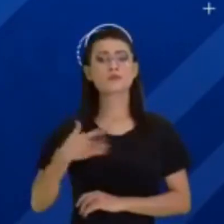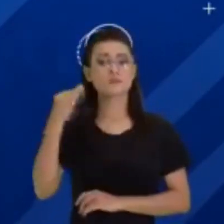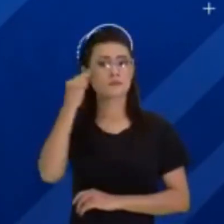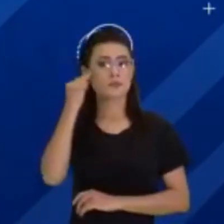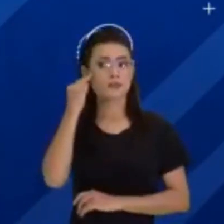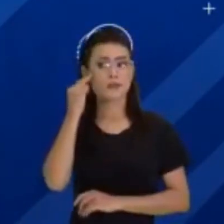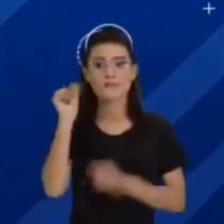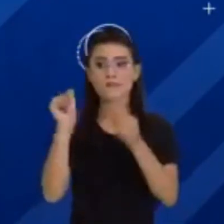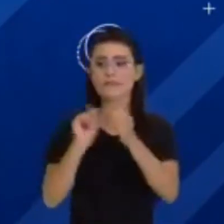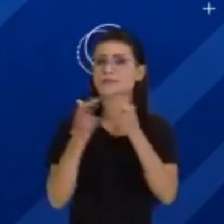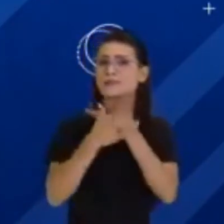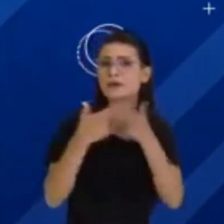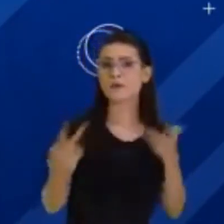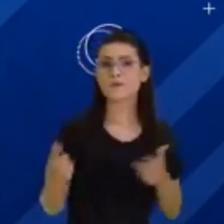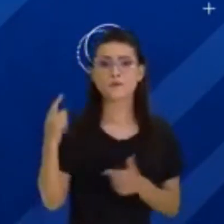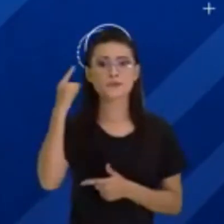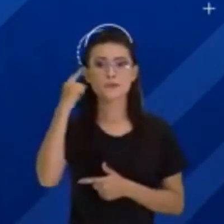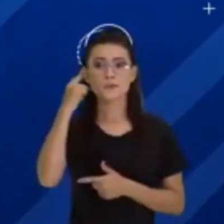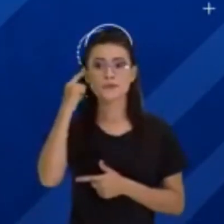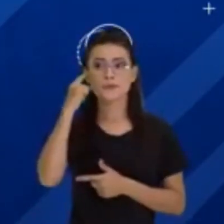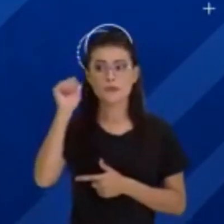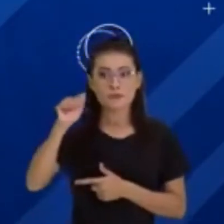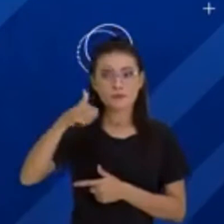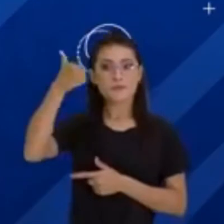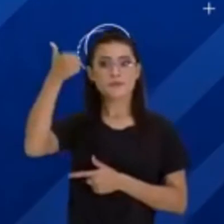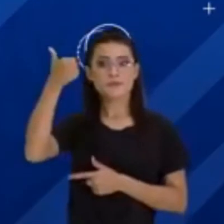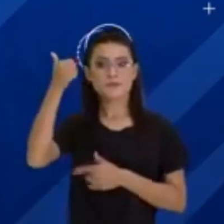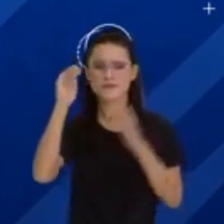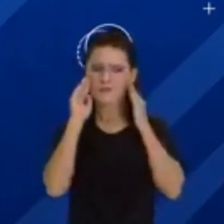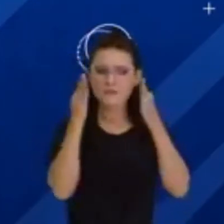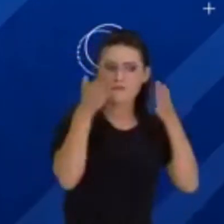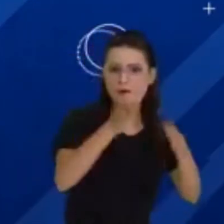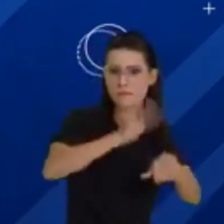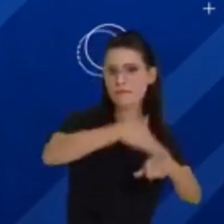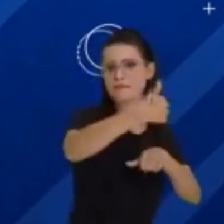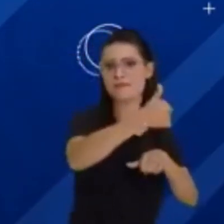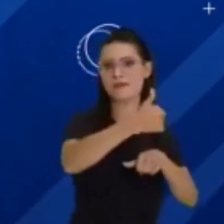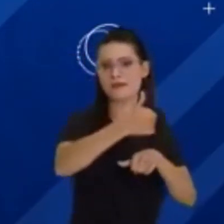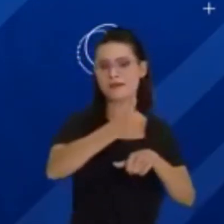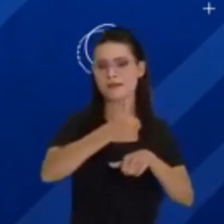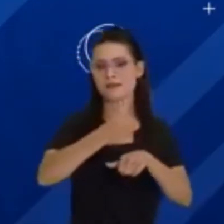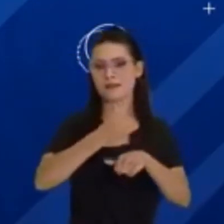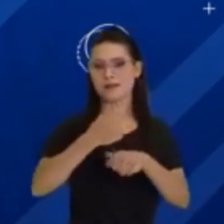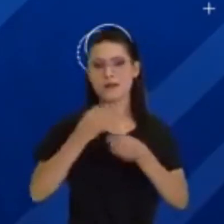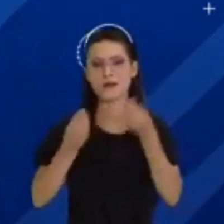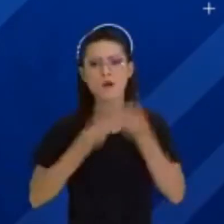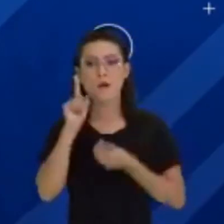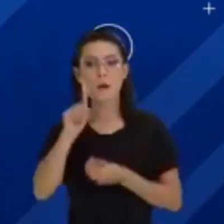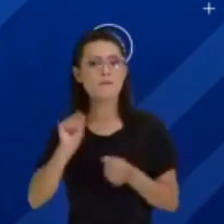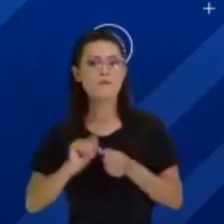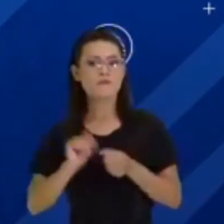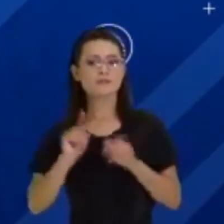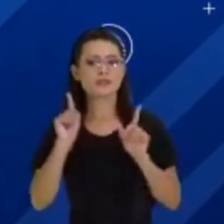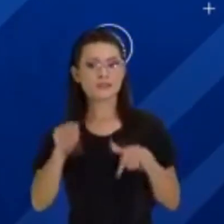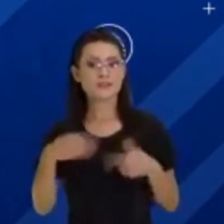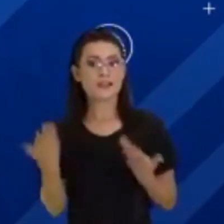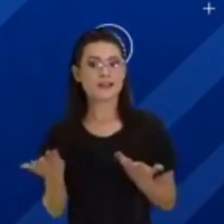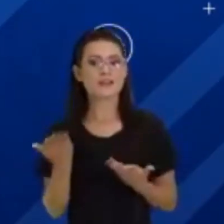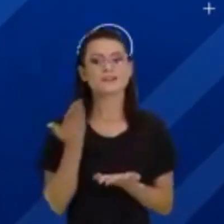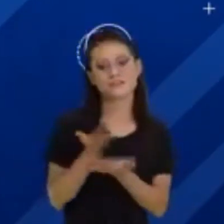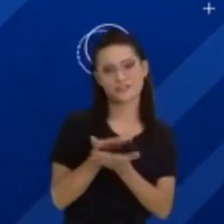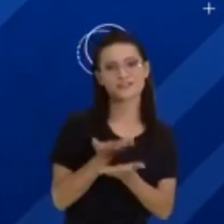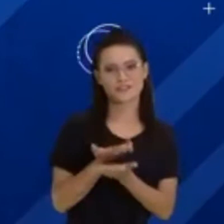que te desviem do foco. Ou seja, que te deem outro foco. E uma maneira excelente para se fazer isso é estudando.